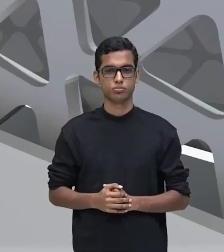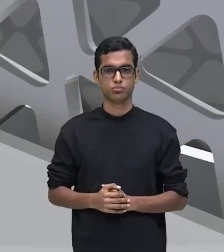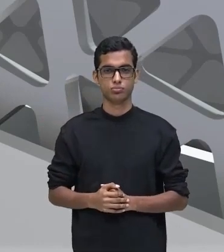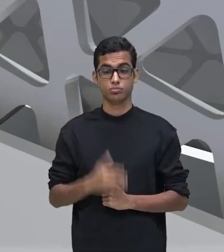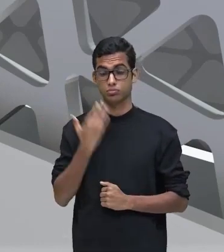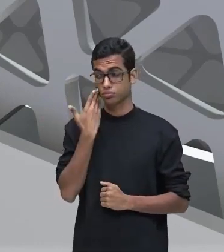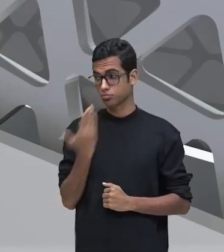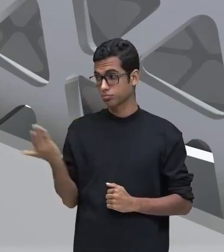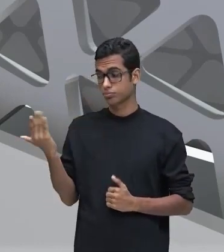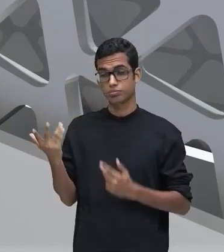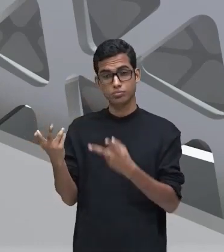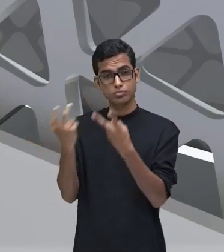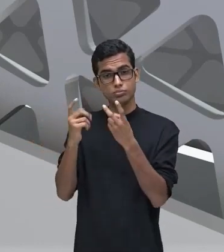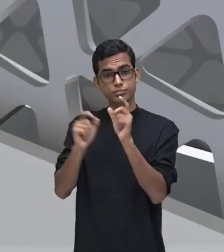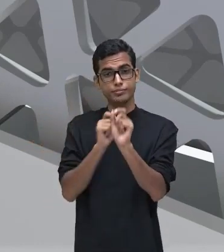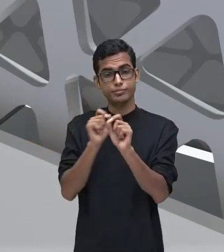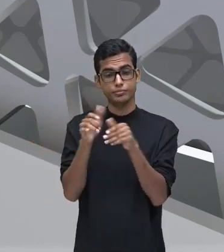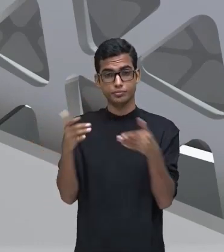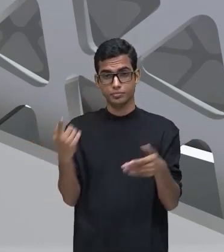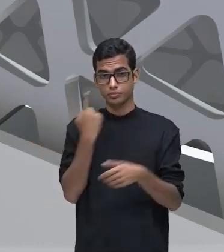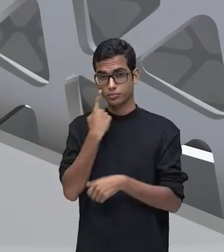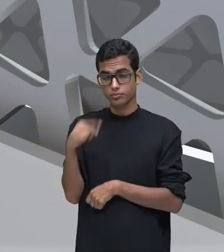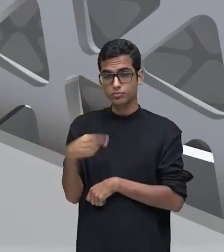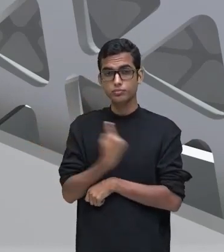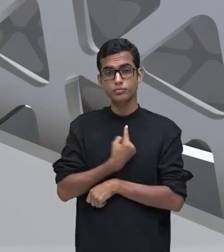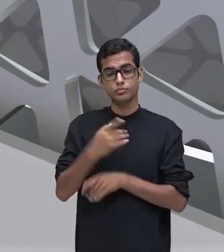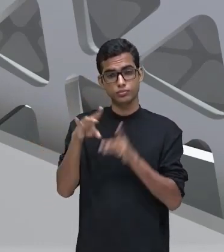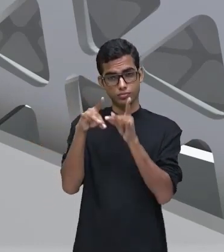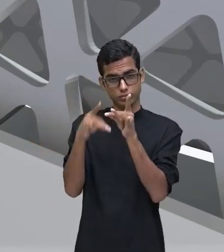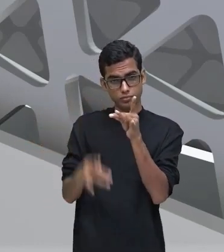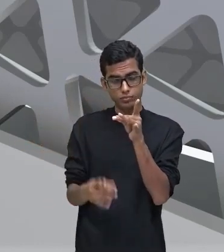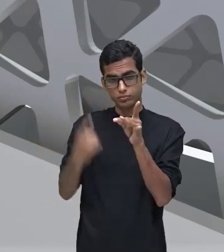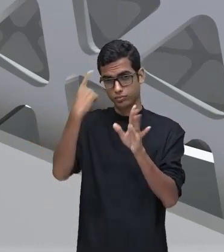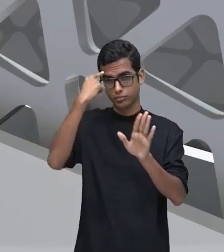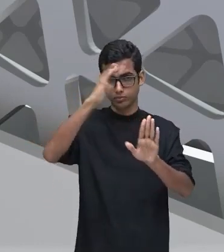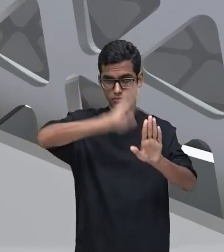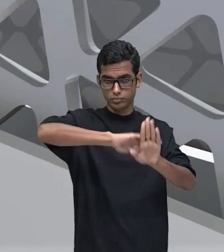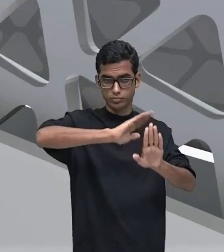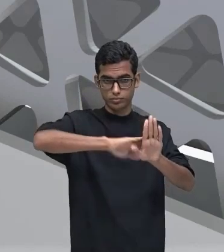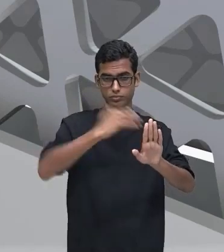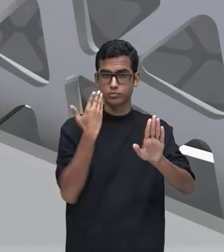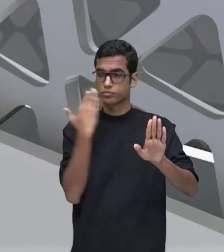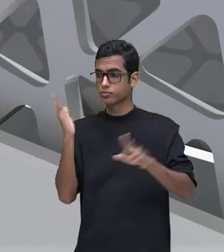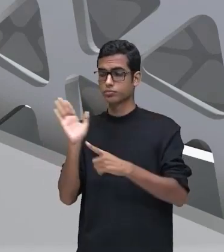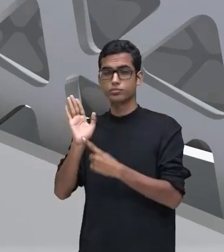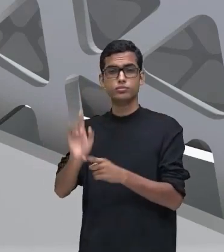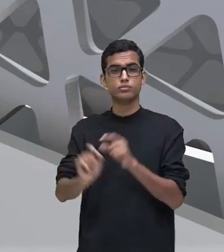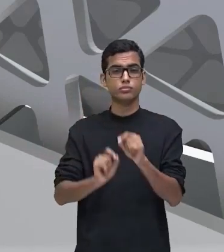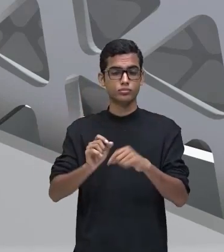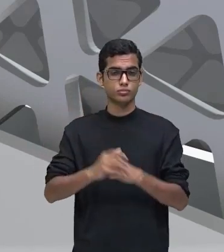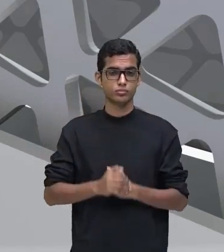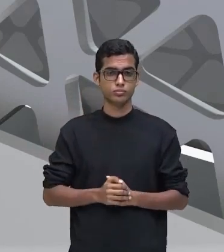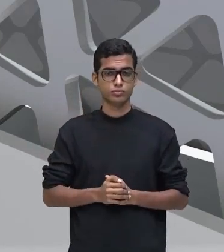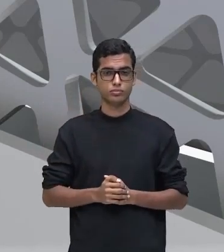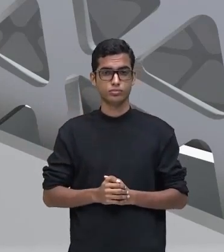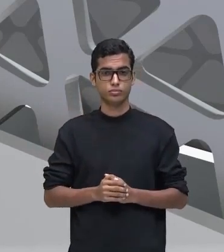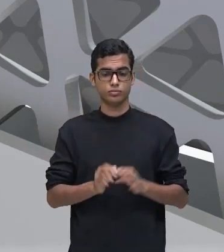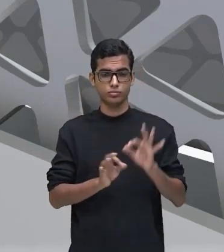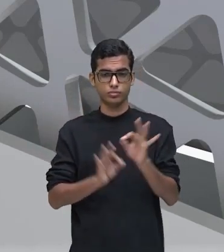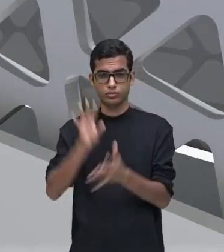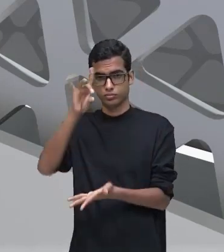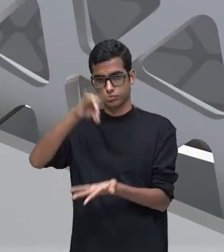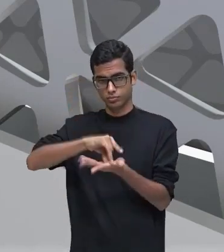observem que quando a gente faz a descrição subjetiva, gente faz exatamente da forma mais